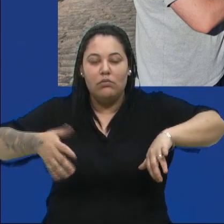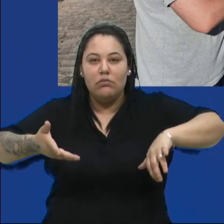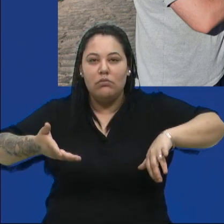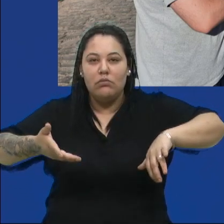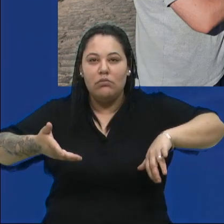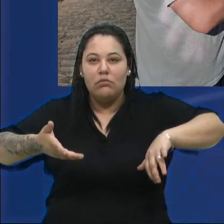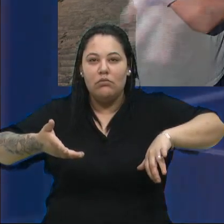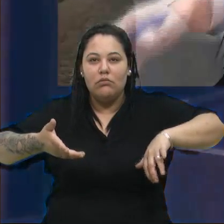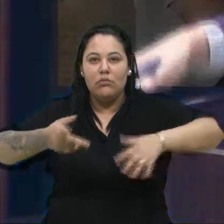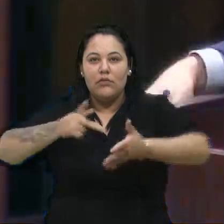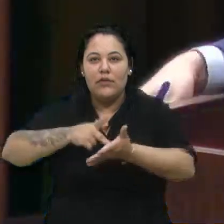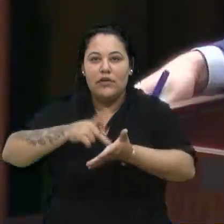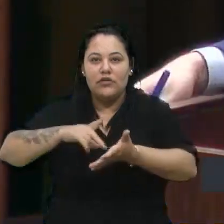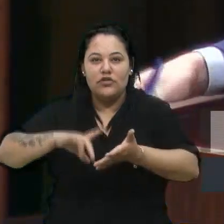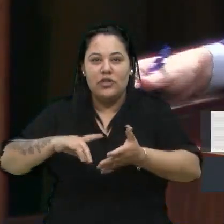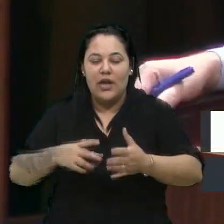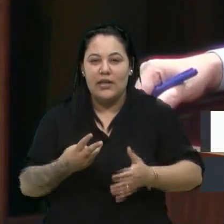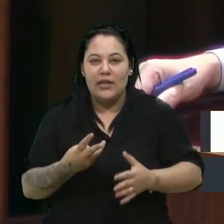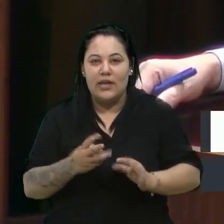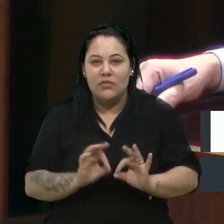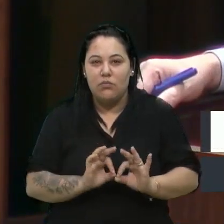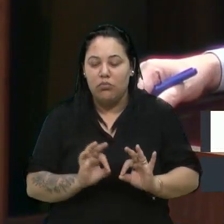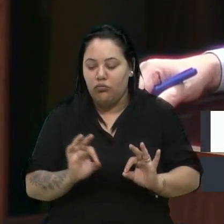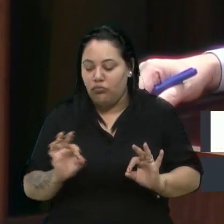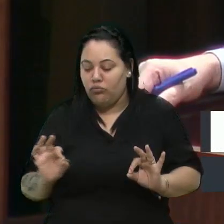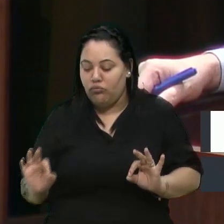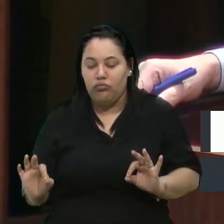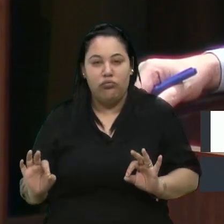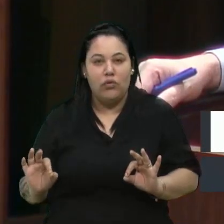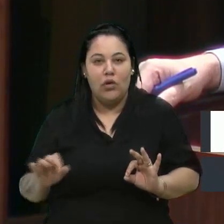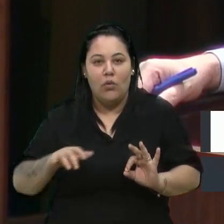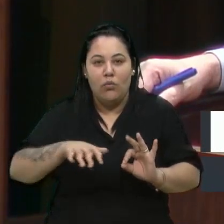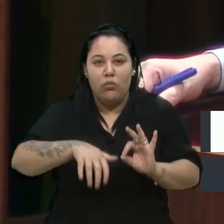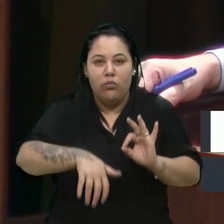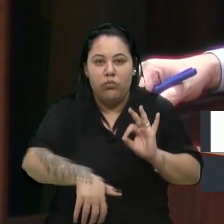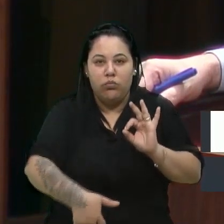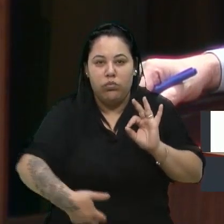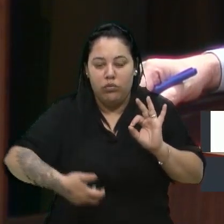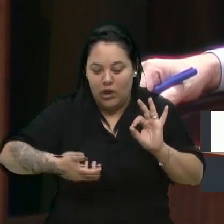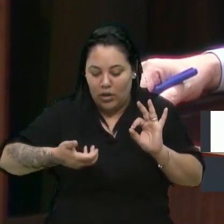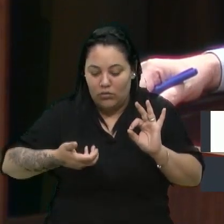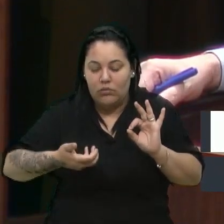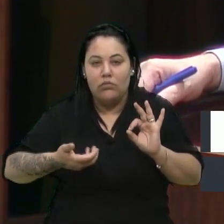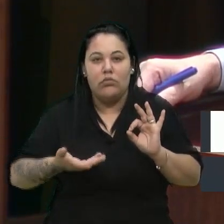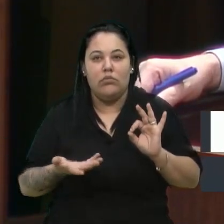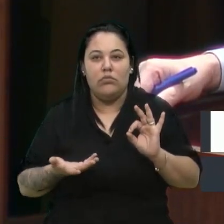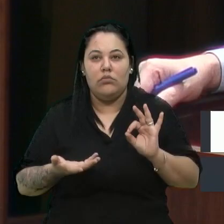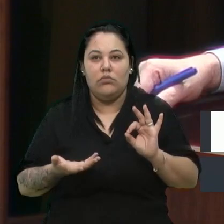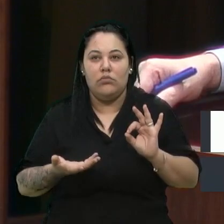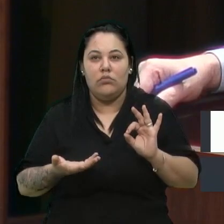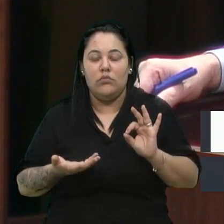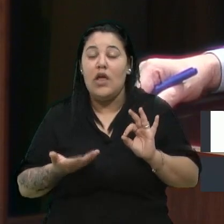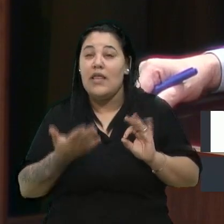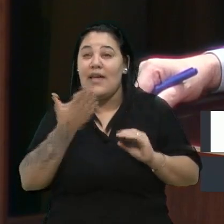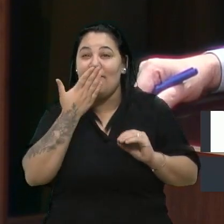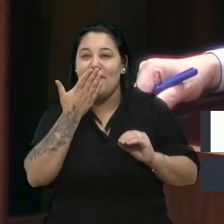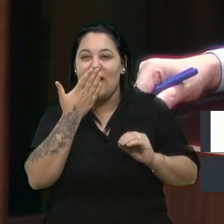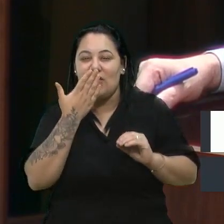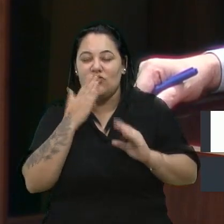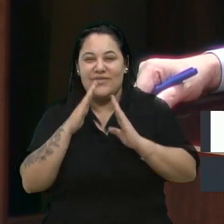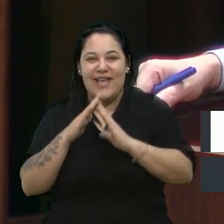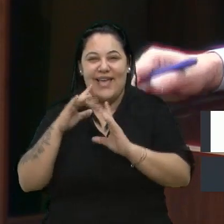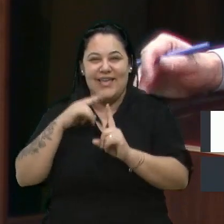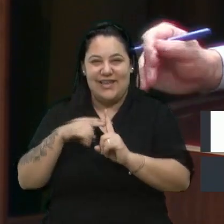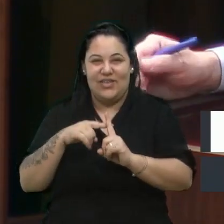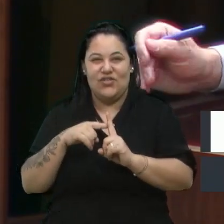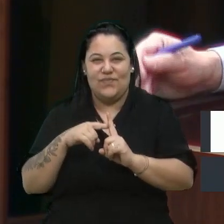ela tinha mais de três metros de profundidade, este buraco ali, foi aberto bem na frente da Igreja do Cristo